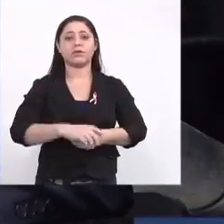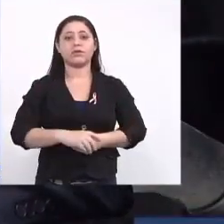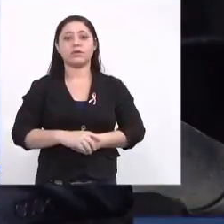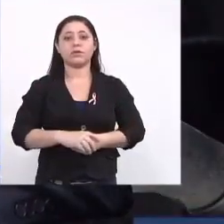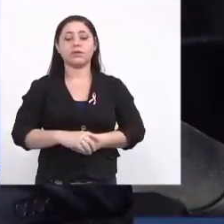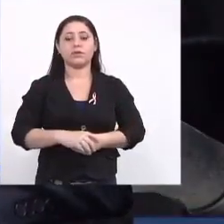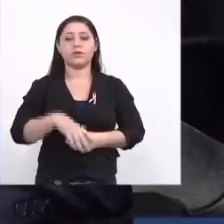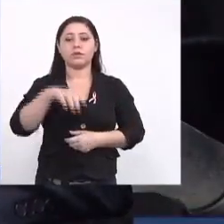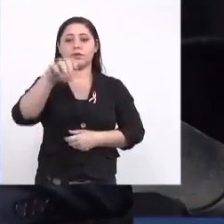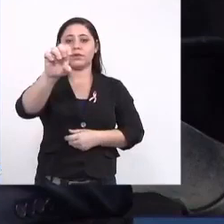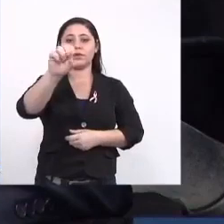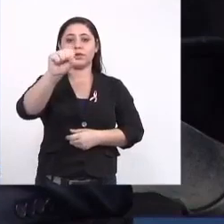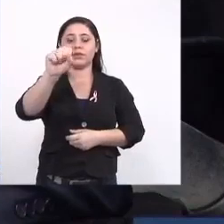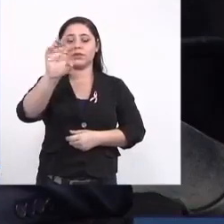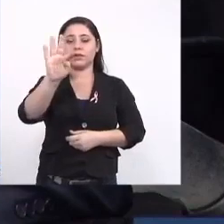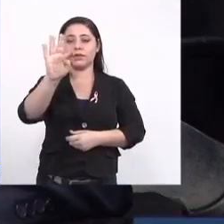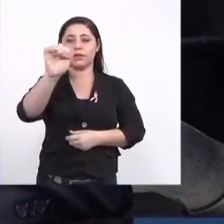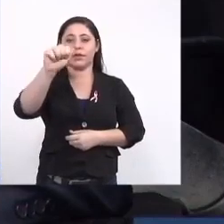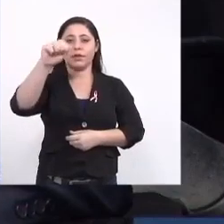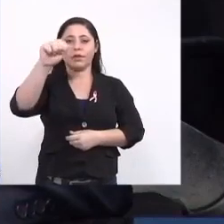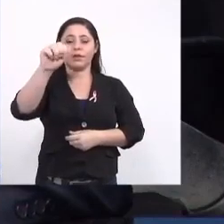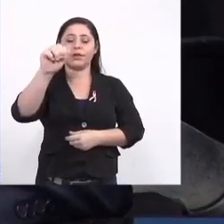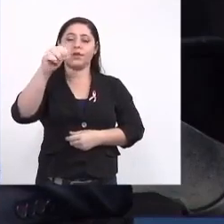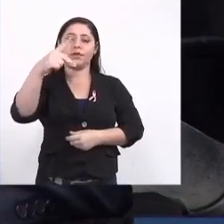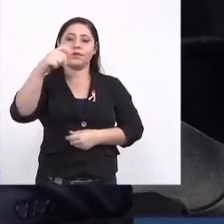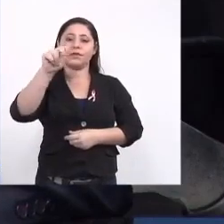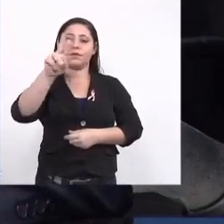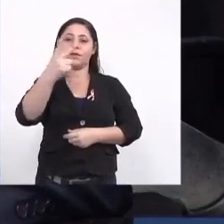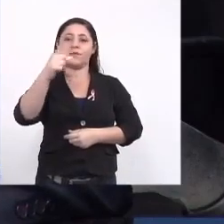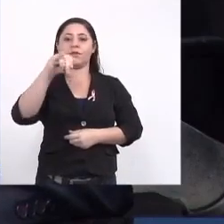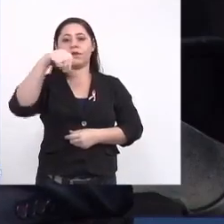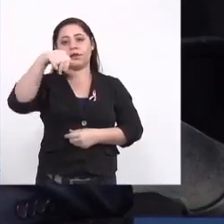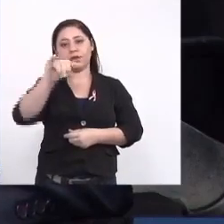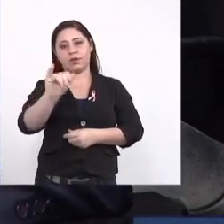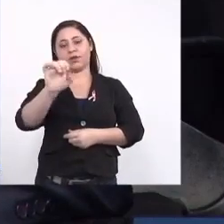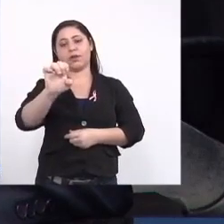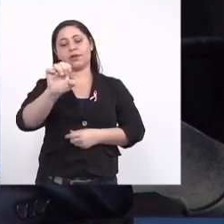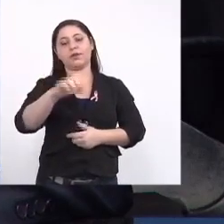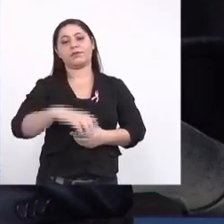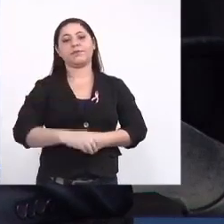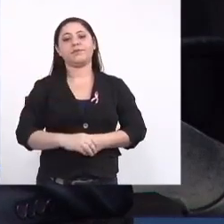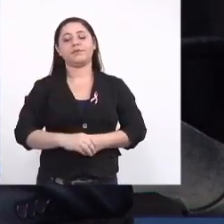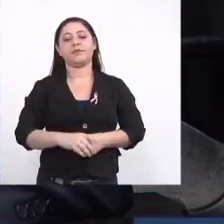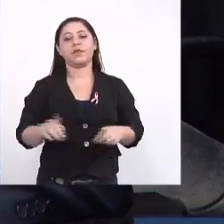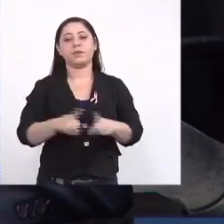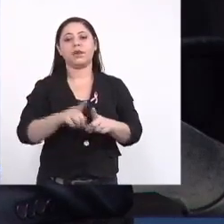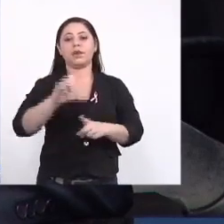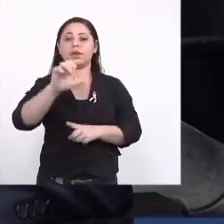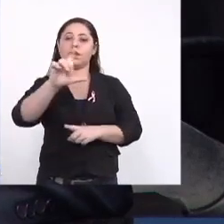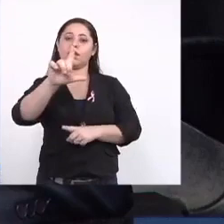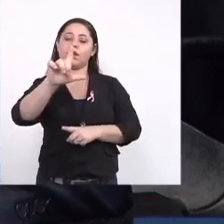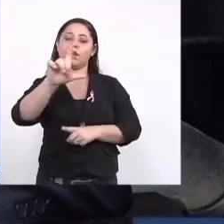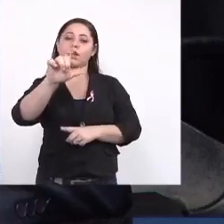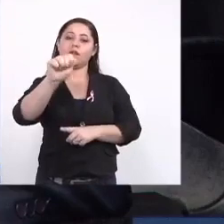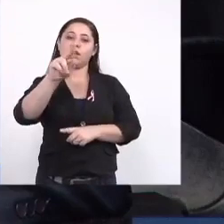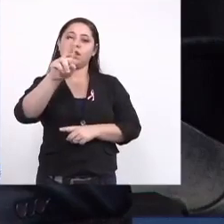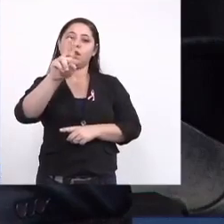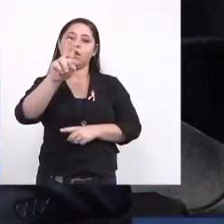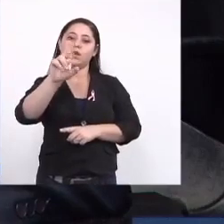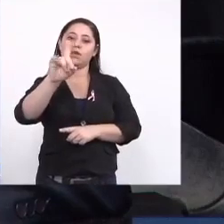a Stefan Caroline e Cláudia Rodrigues Gonçalves,